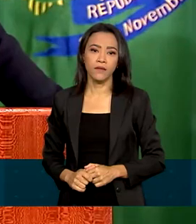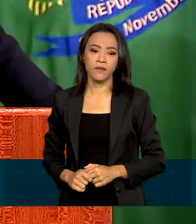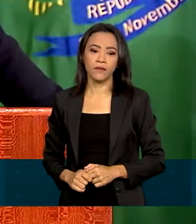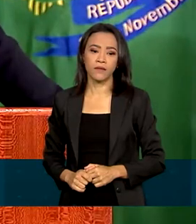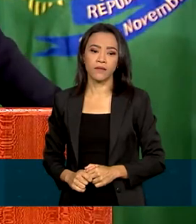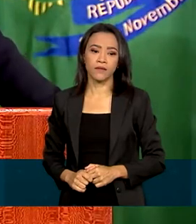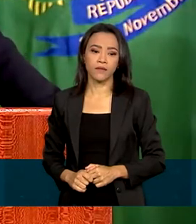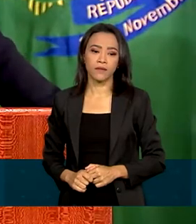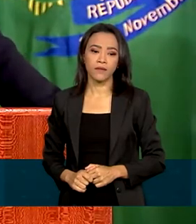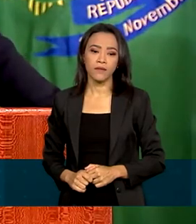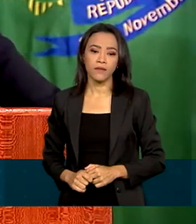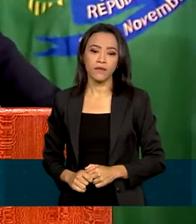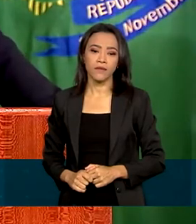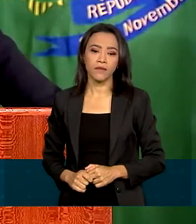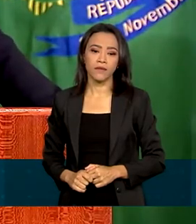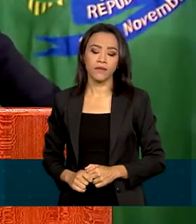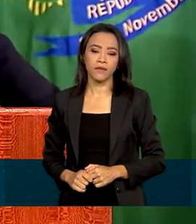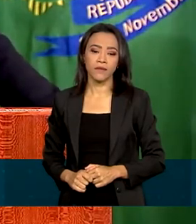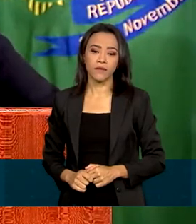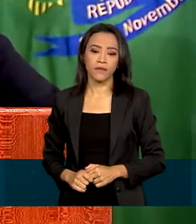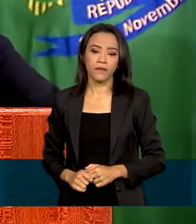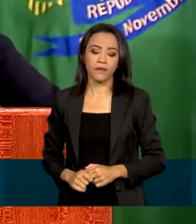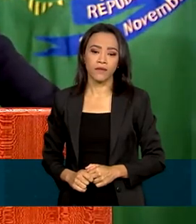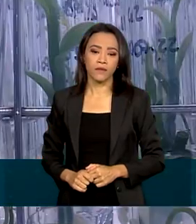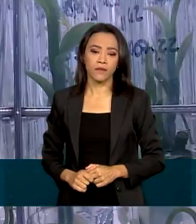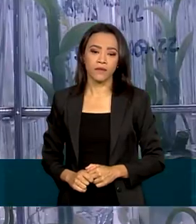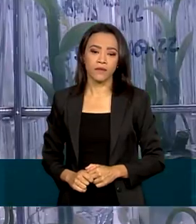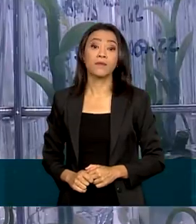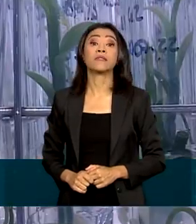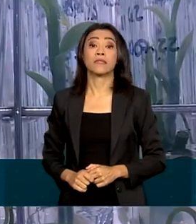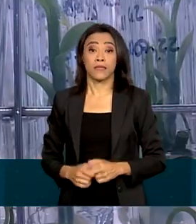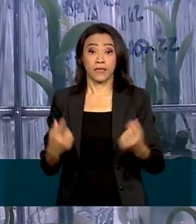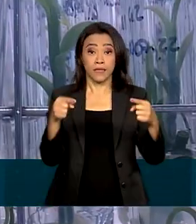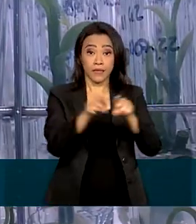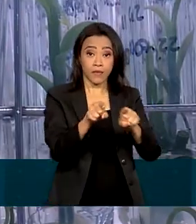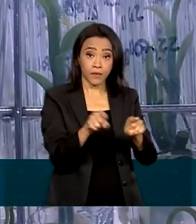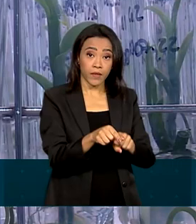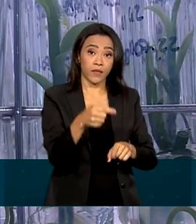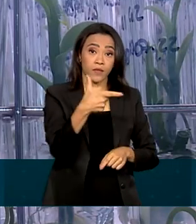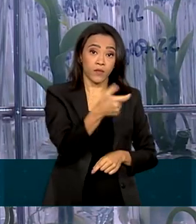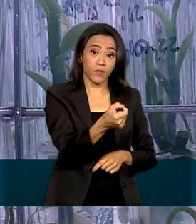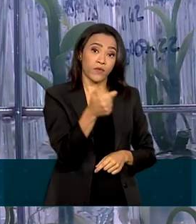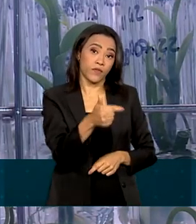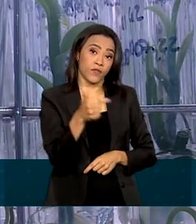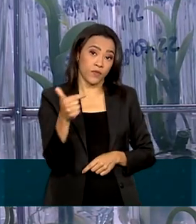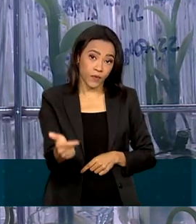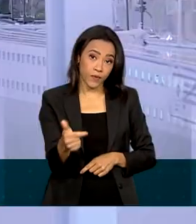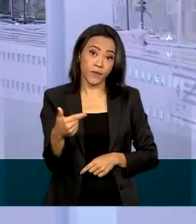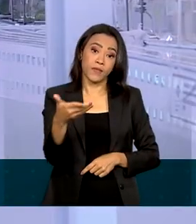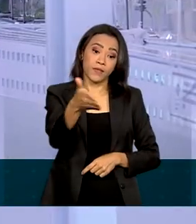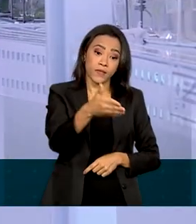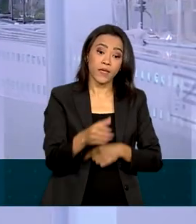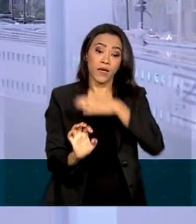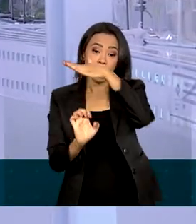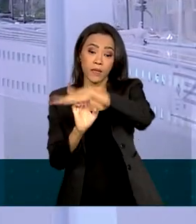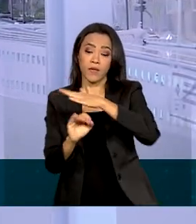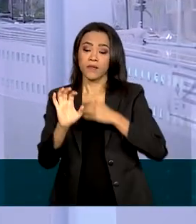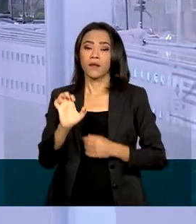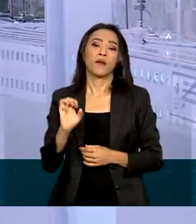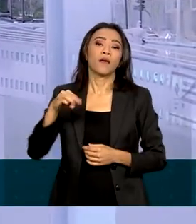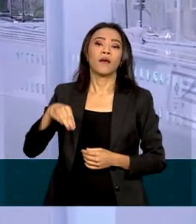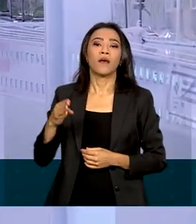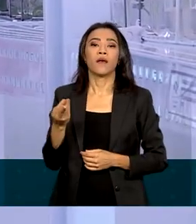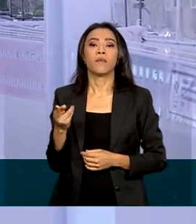segurança alimentar e para mais de um bilhão de pessoas pelo mundo. E também em 2022, a Embrapa criou o primeiro banco